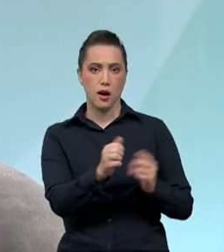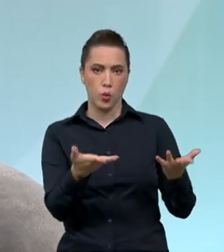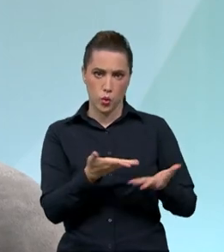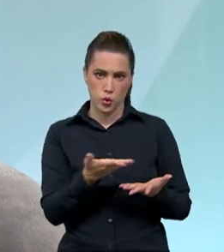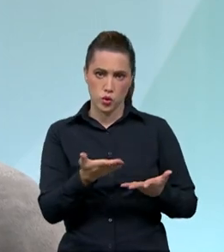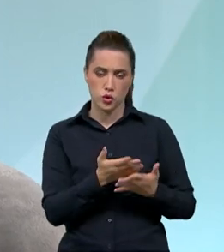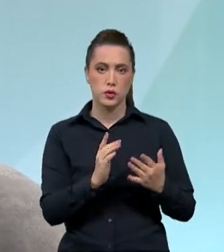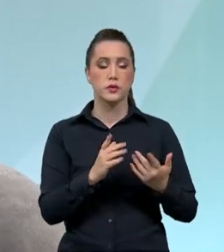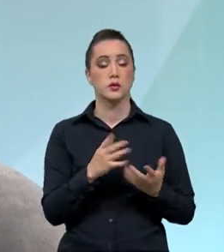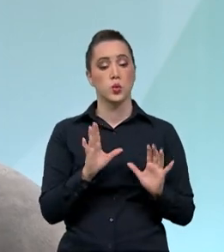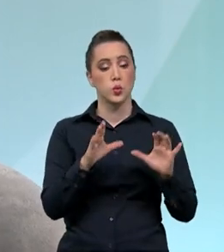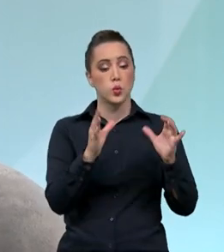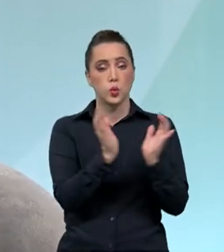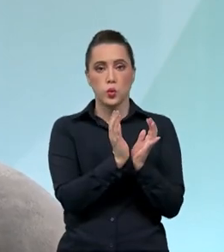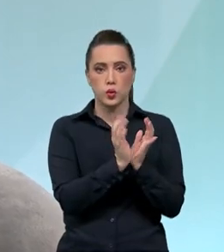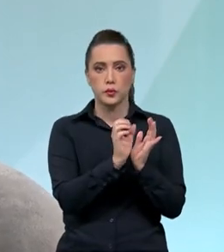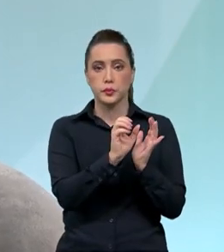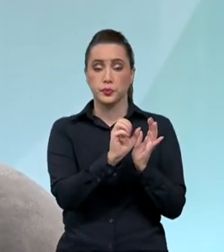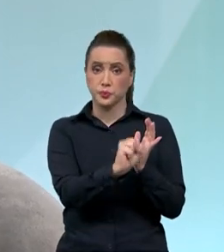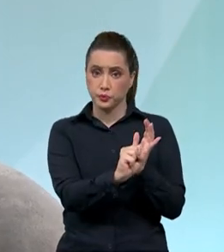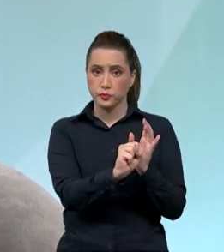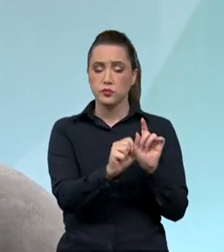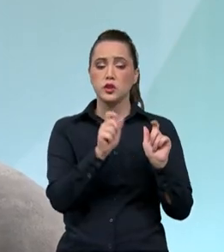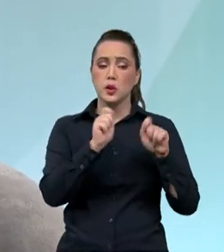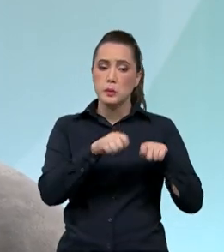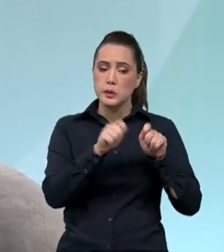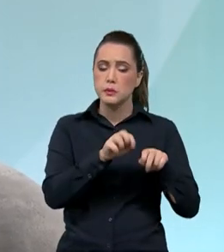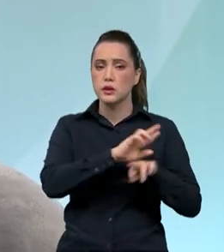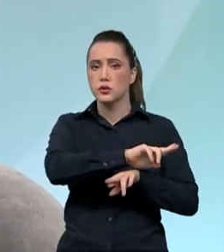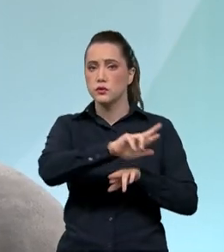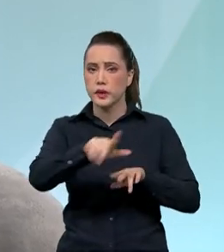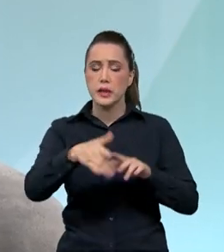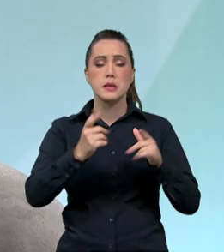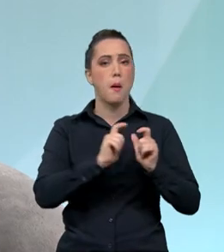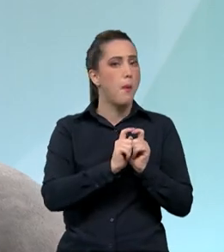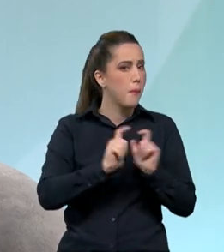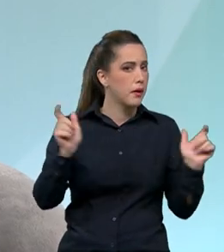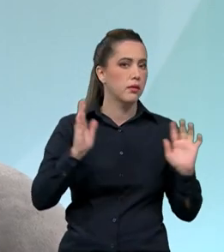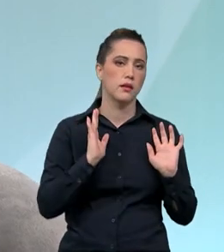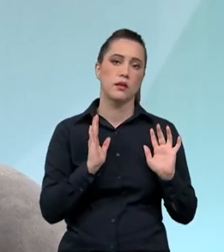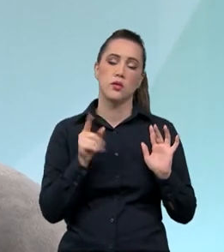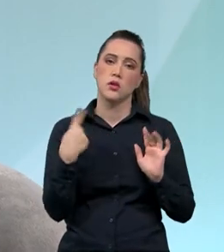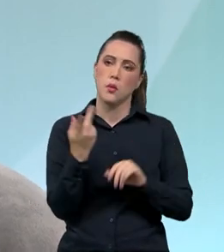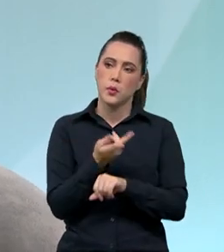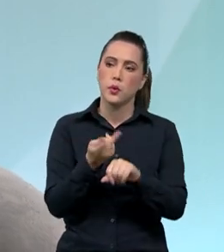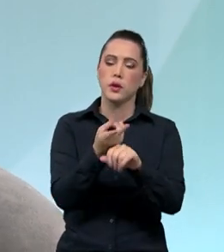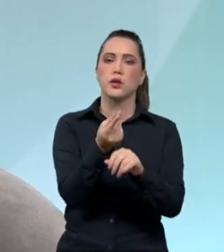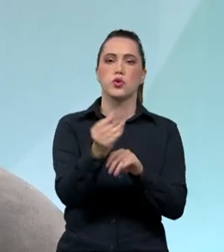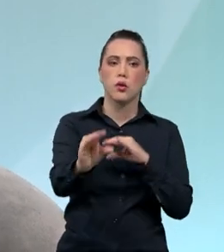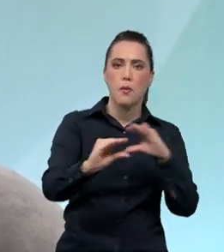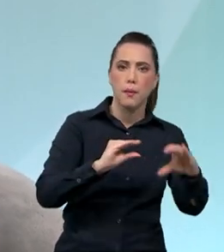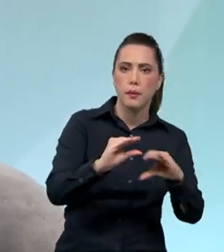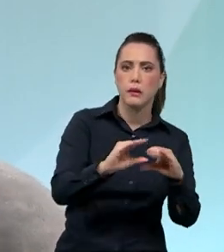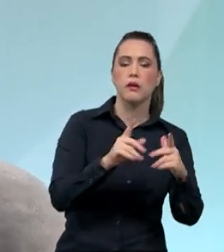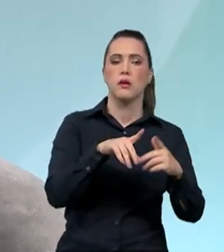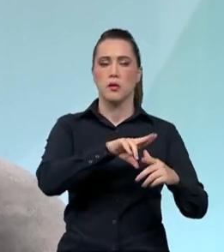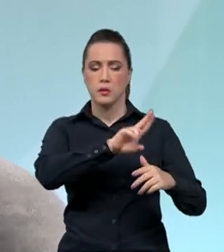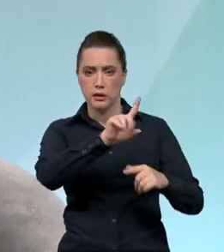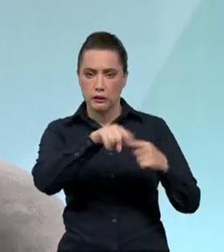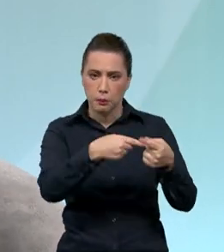parte do Grupo S, o que nos dá mais flexibilidade e possibilidade de ir em busca de novos recursos. Então,